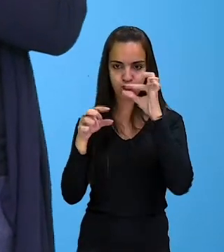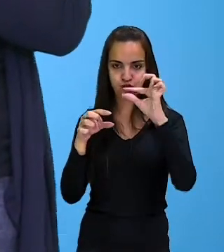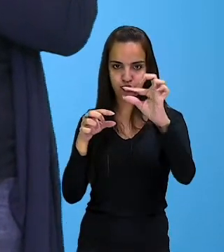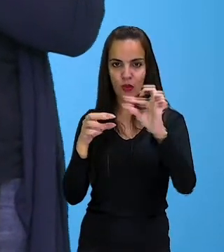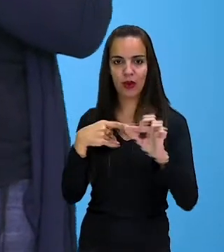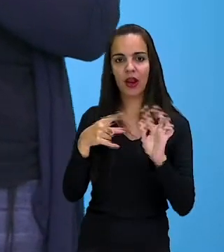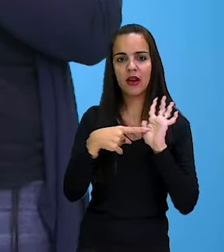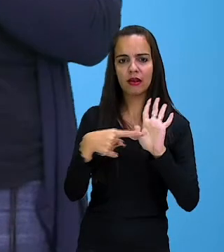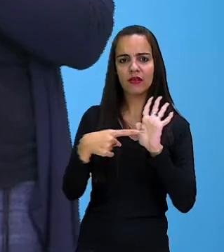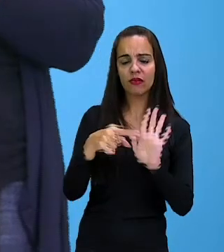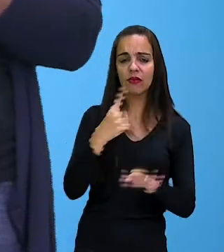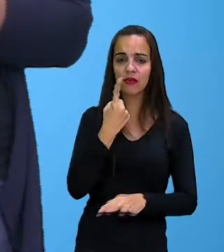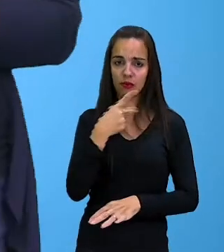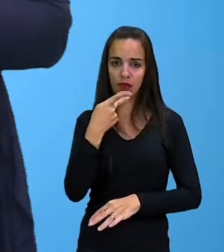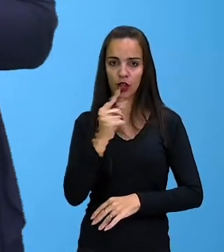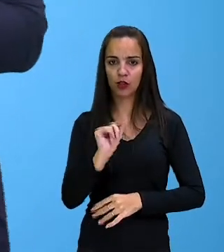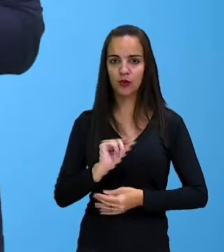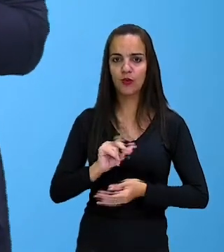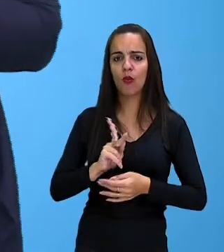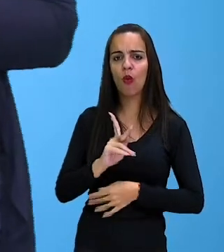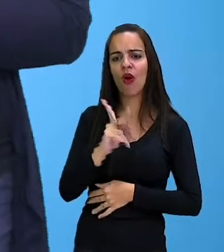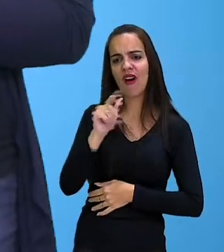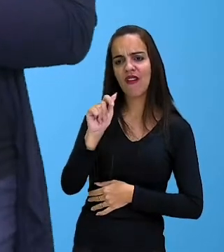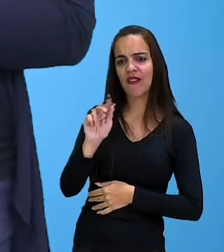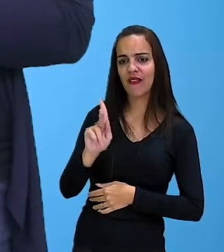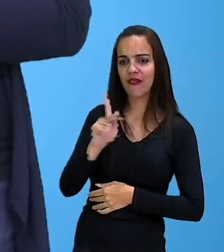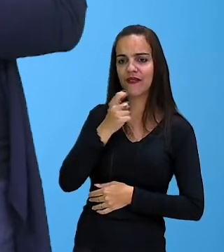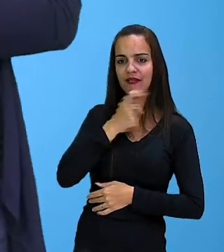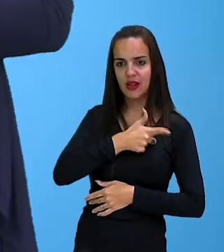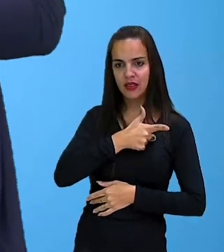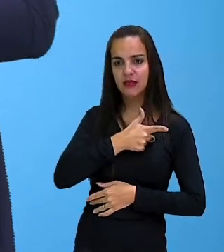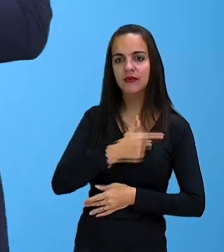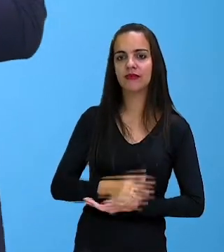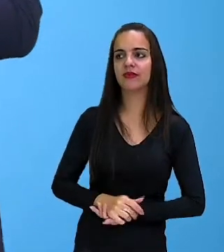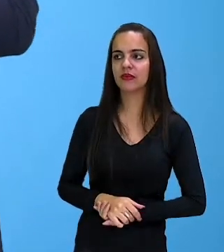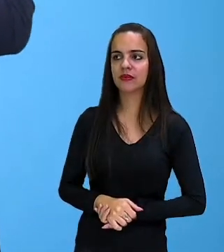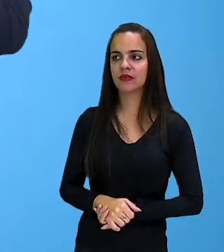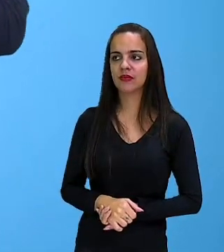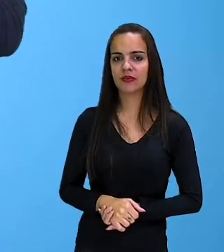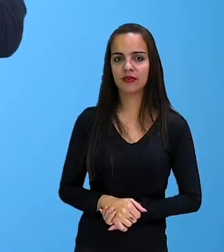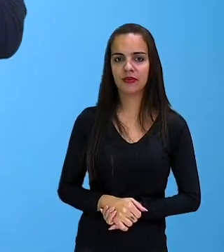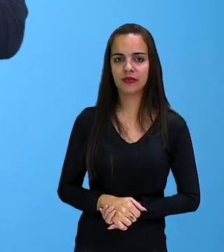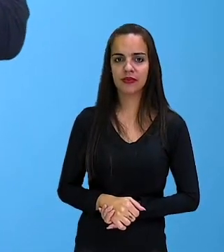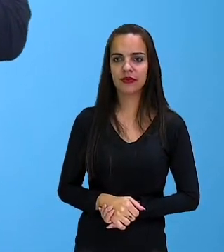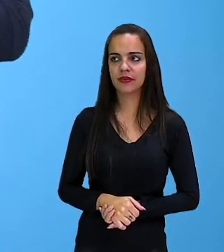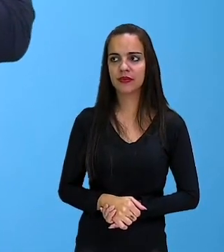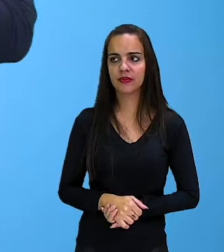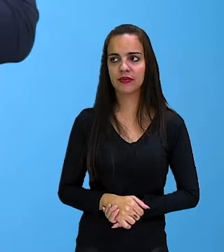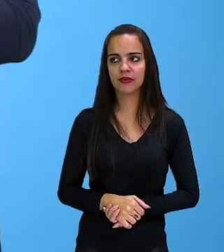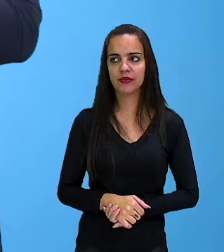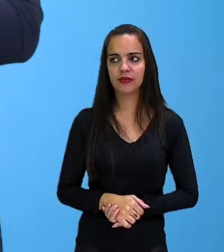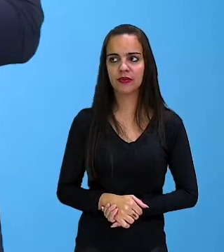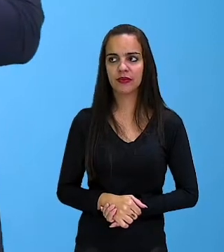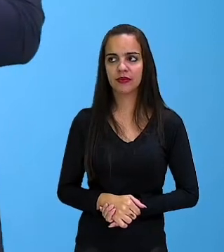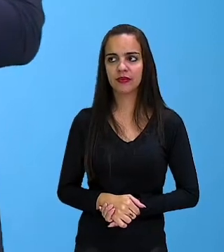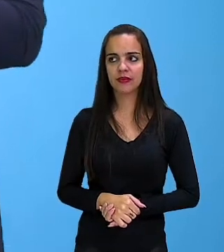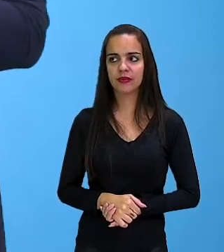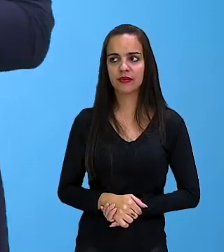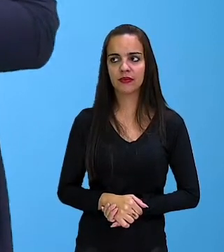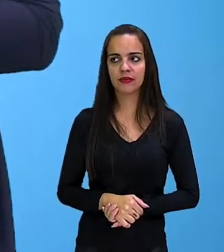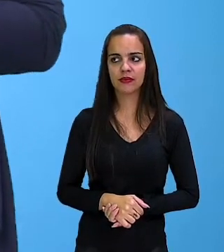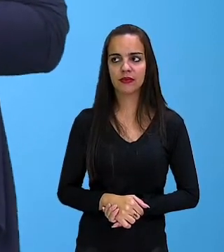traduzir o que está escrito em inglês? Vamos lá. Vamos lá. It's on the internet,